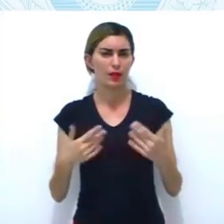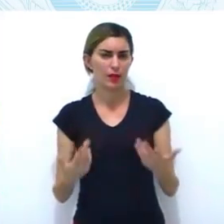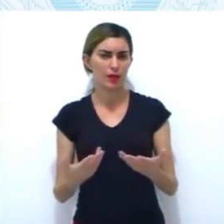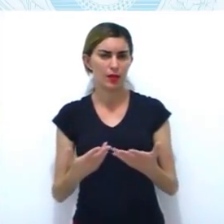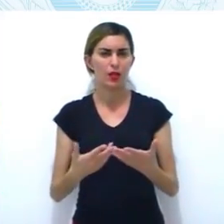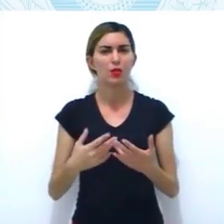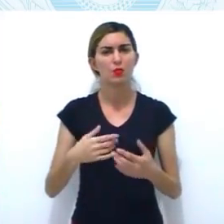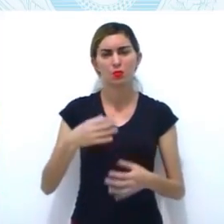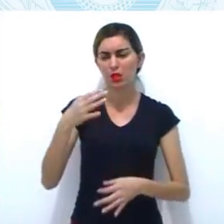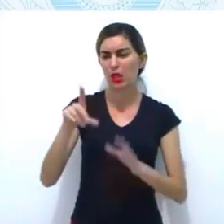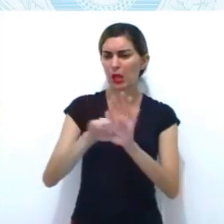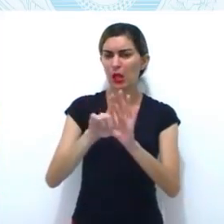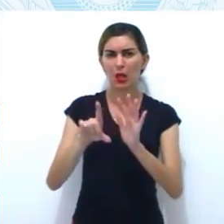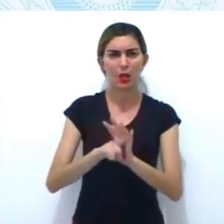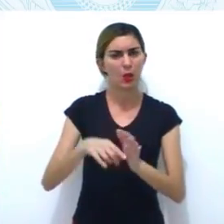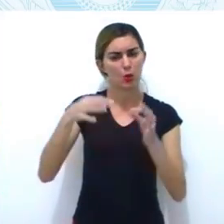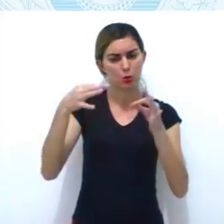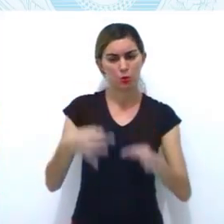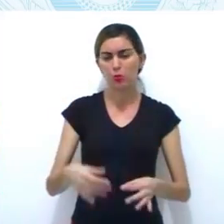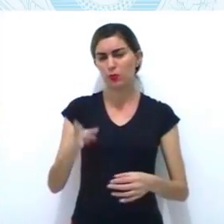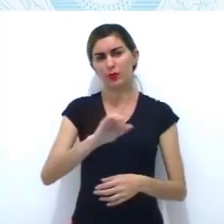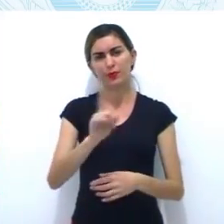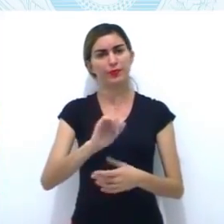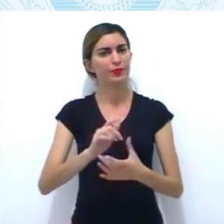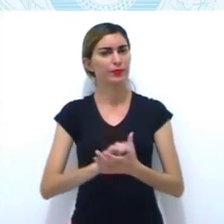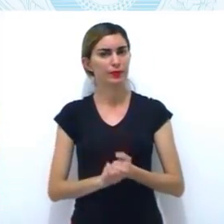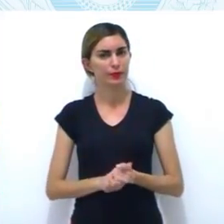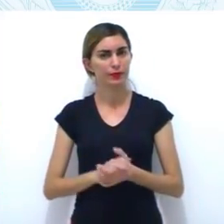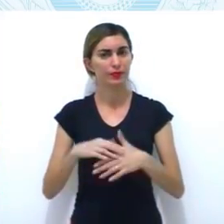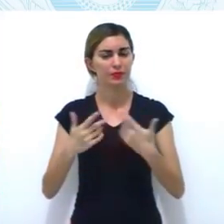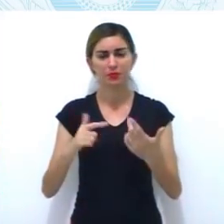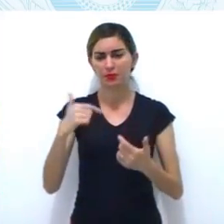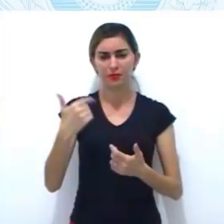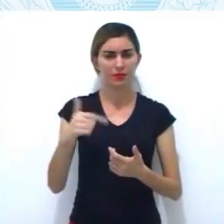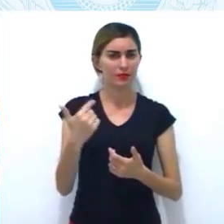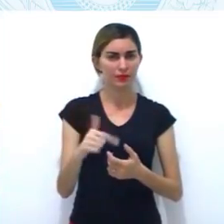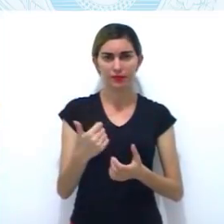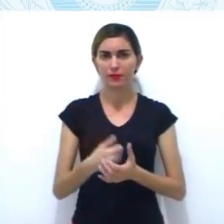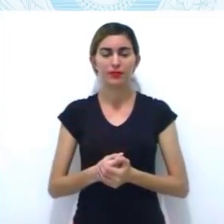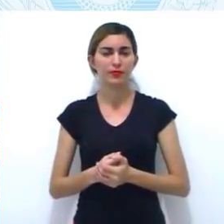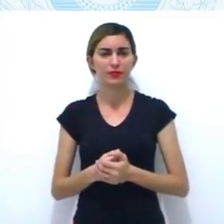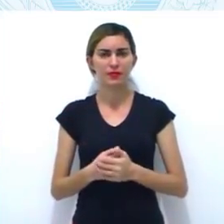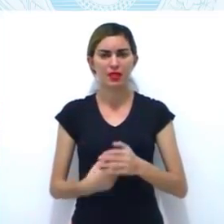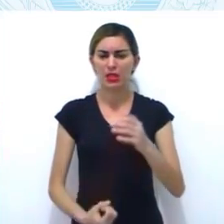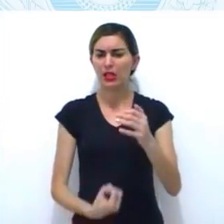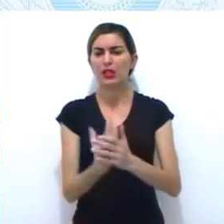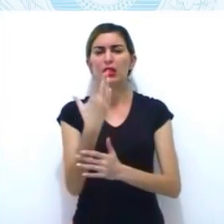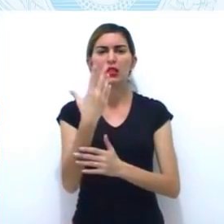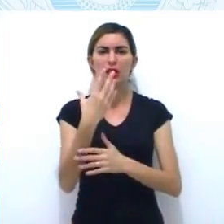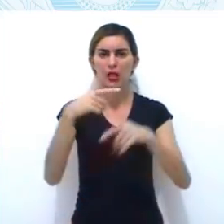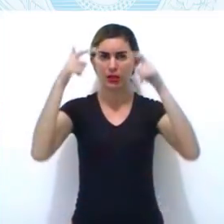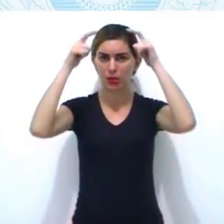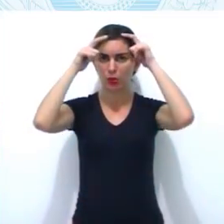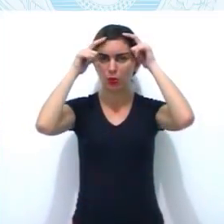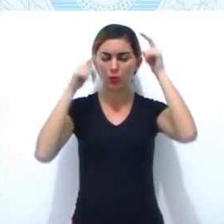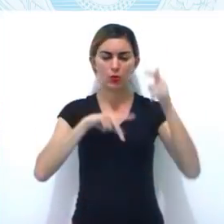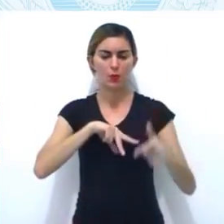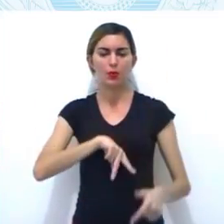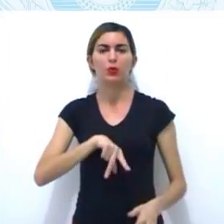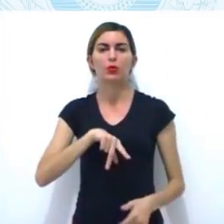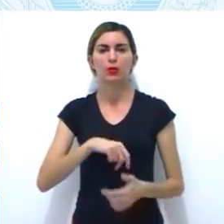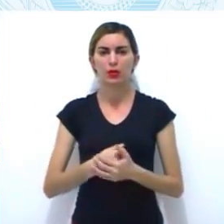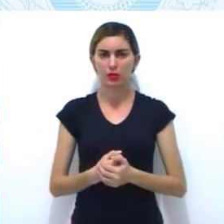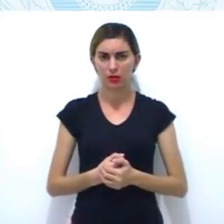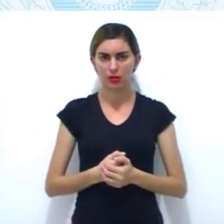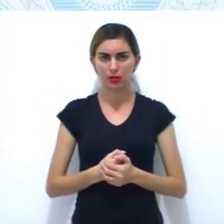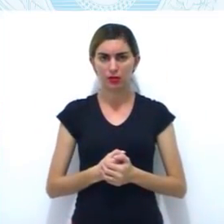Leis injustas. Cadê a equidade da lei? Não havia? criadas pela coroa portuguesa